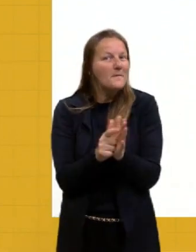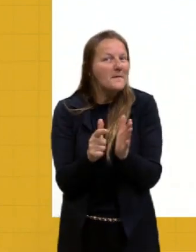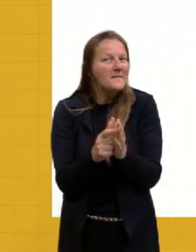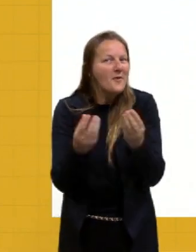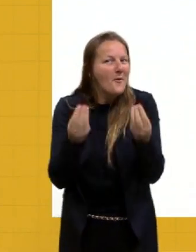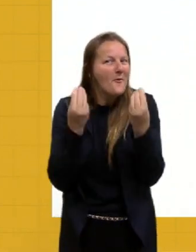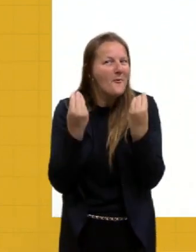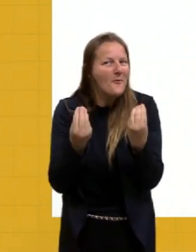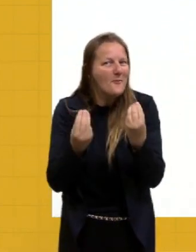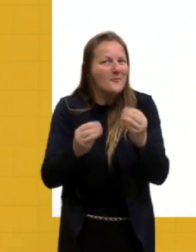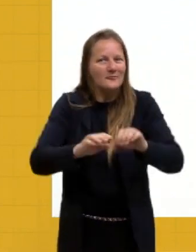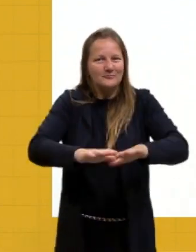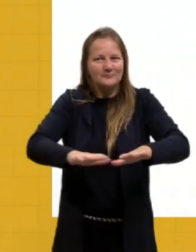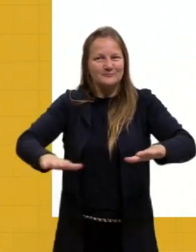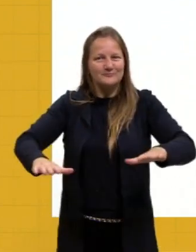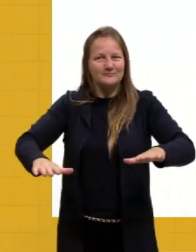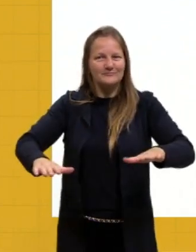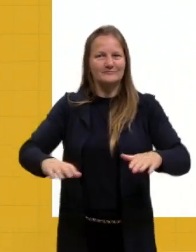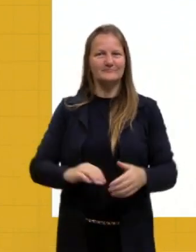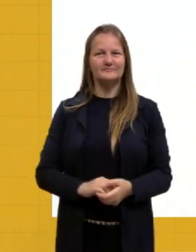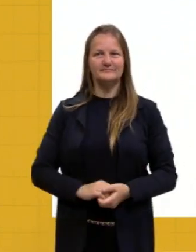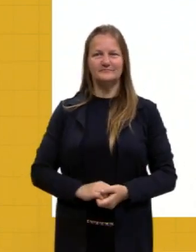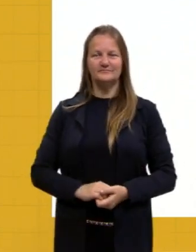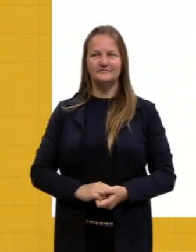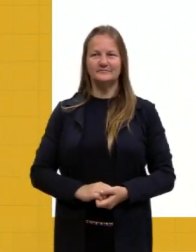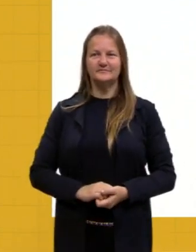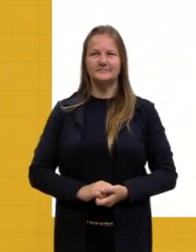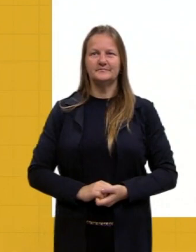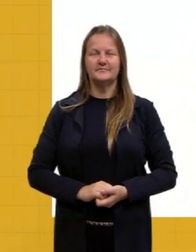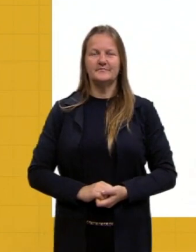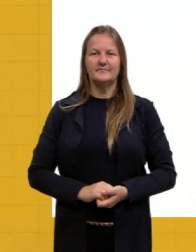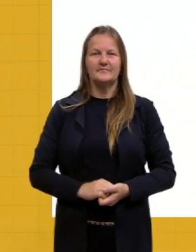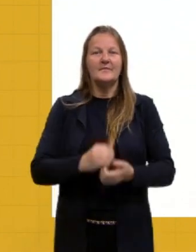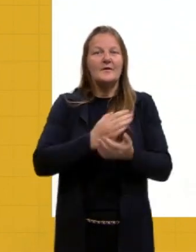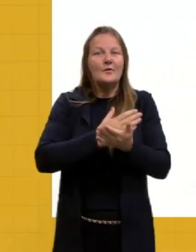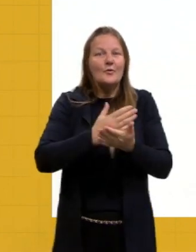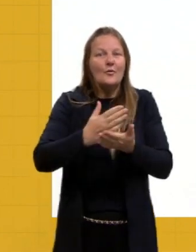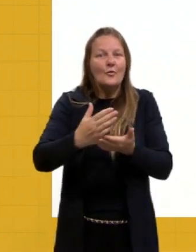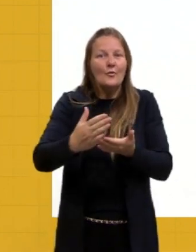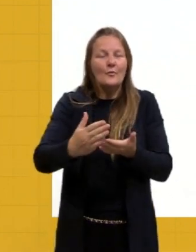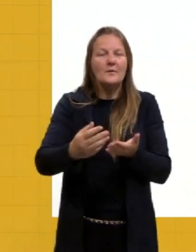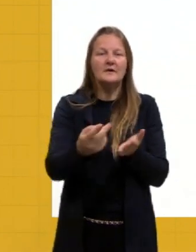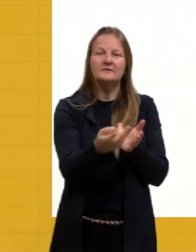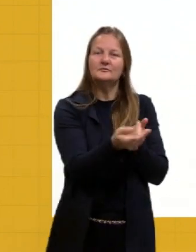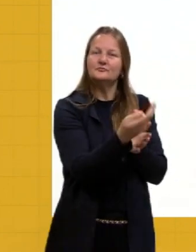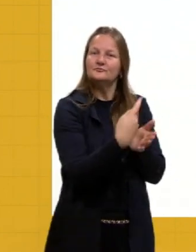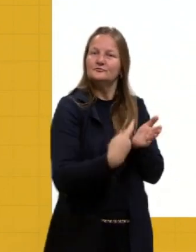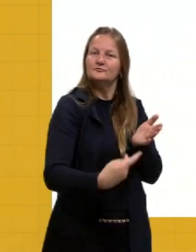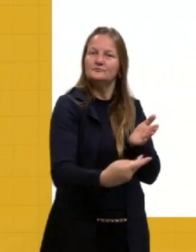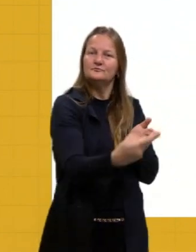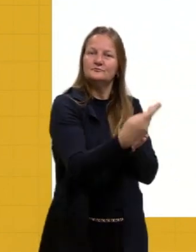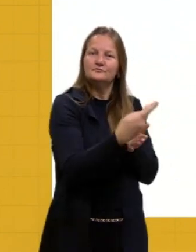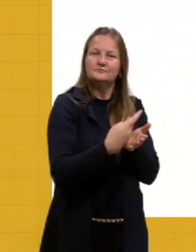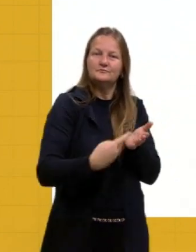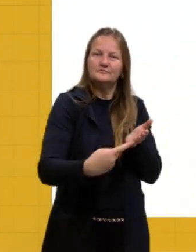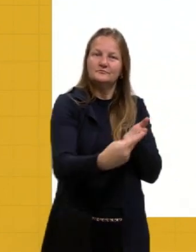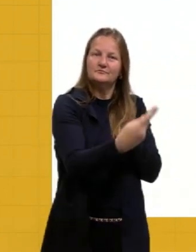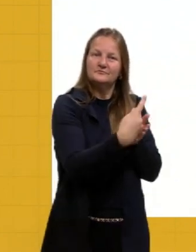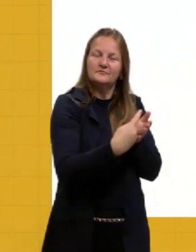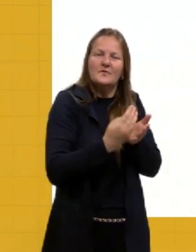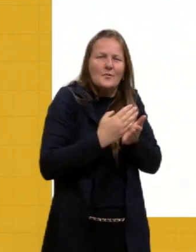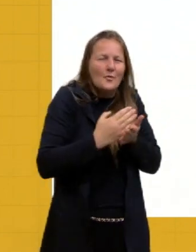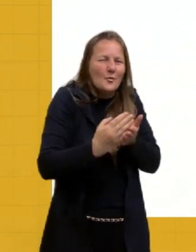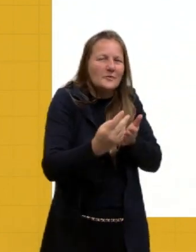essas questões aí. Primeiro, quem faz bem, começa a desenhar o Mercator, tá? E ele faz, justamente, um desenho